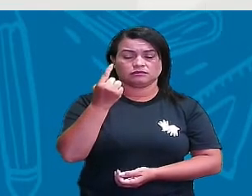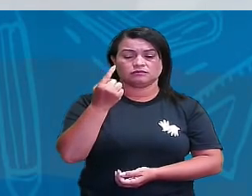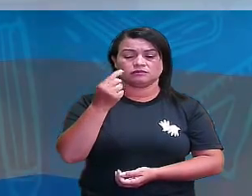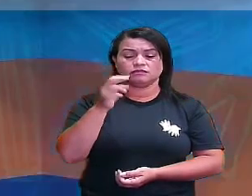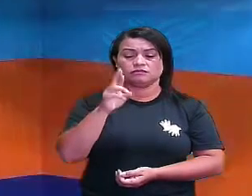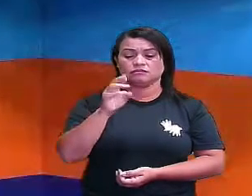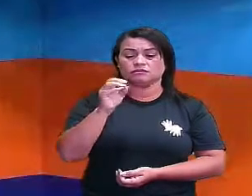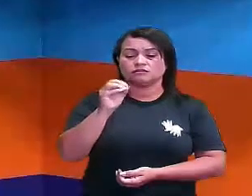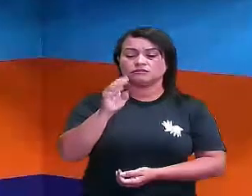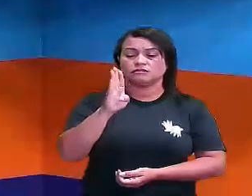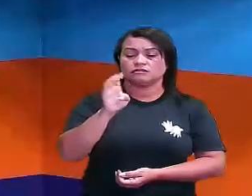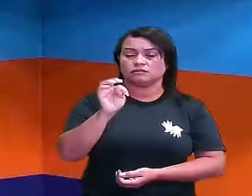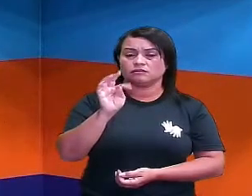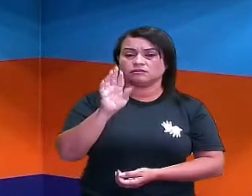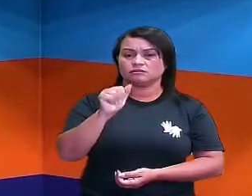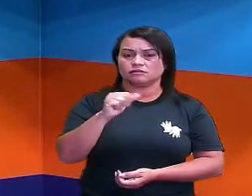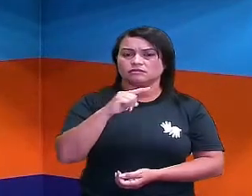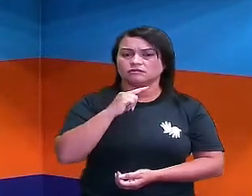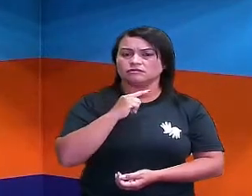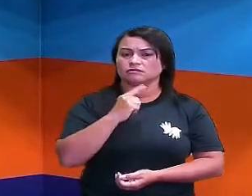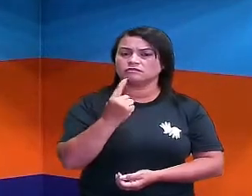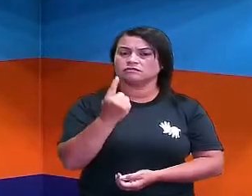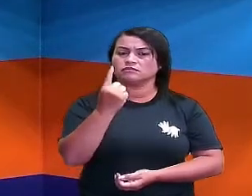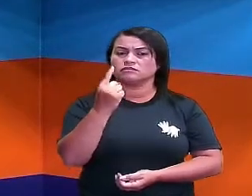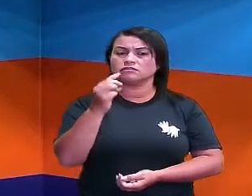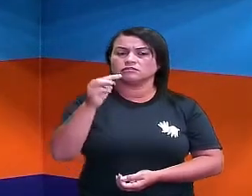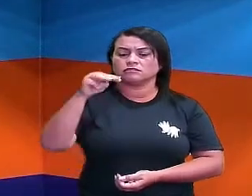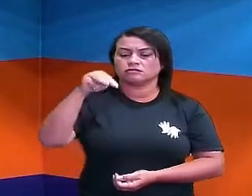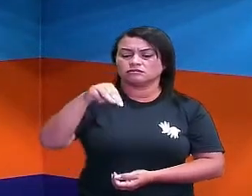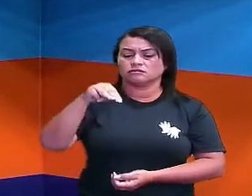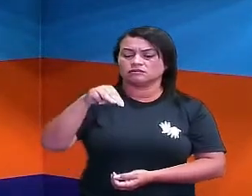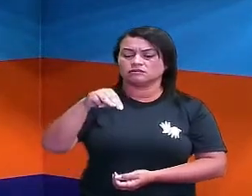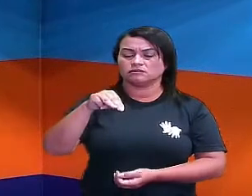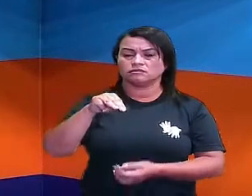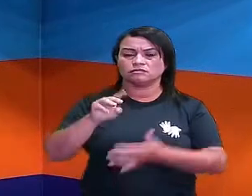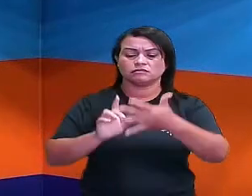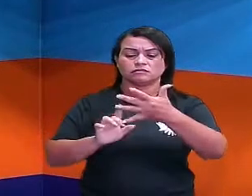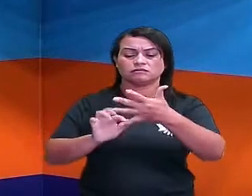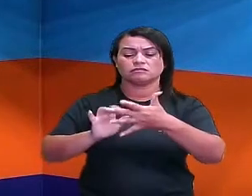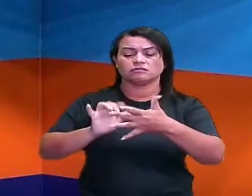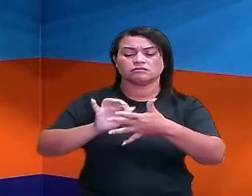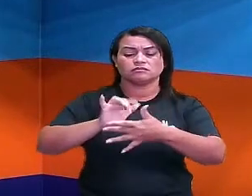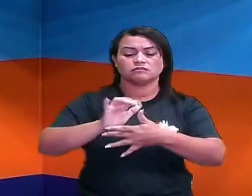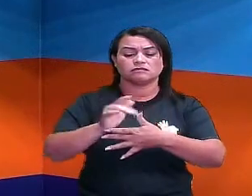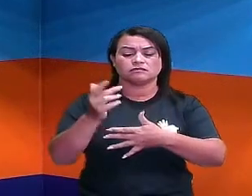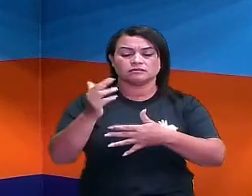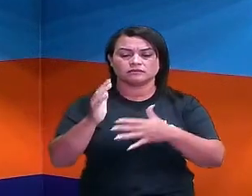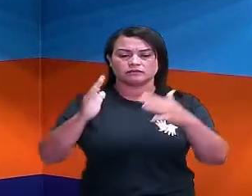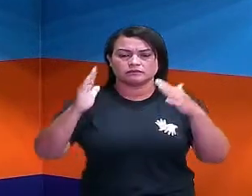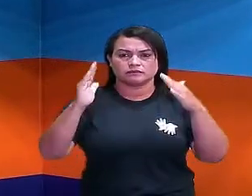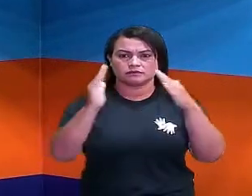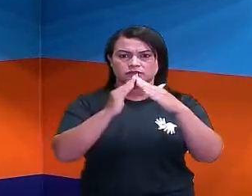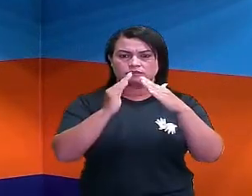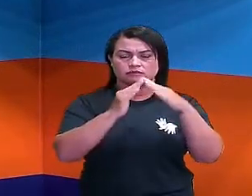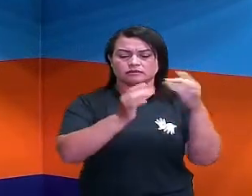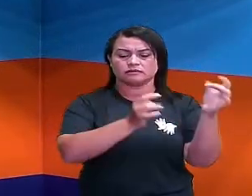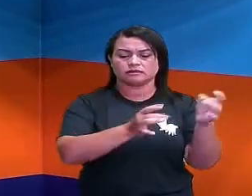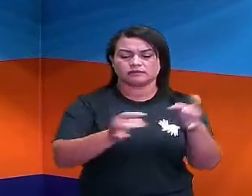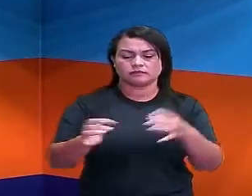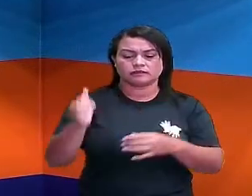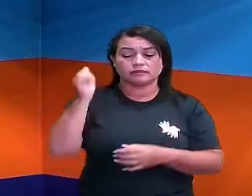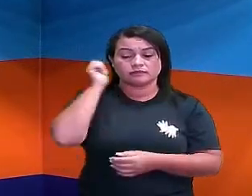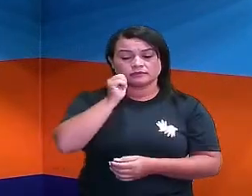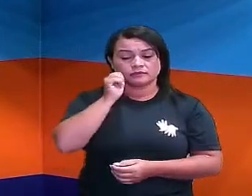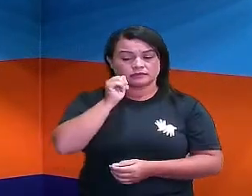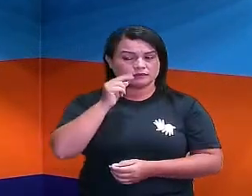tem 1 metro. E aí, a escada é do tamanho da barraca. Então, as meninas pegaram uma